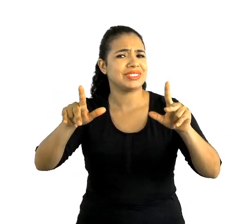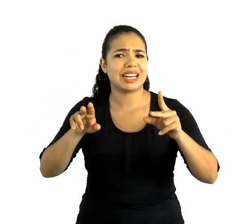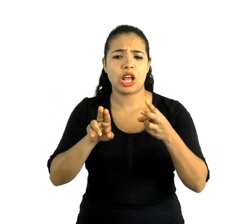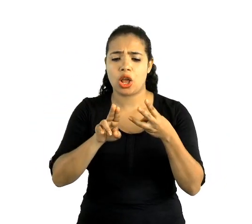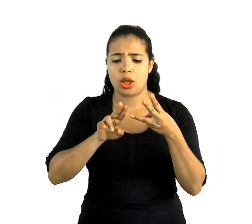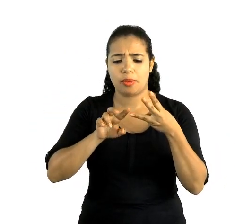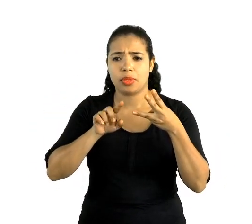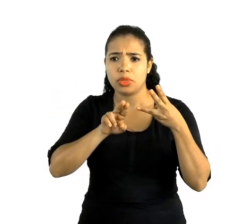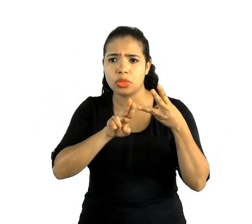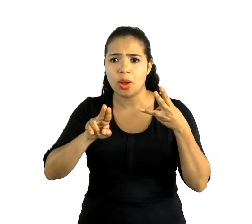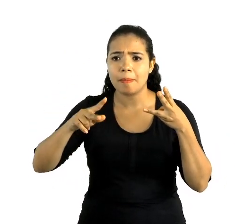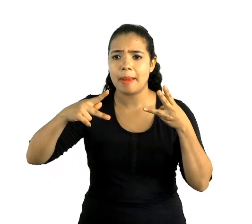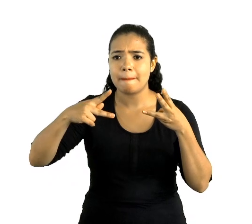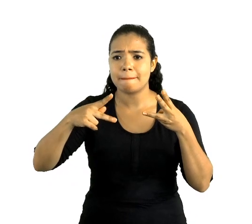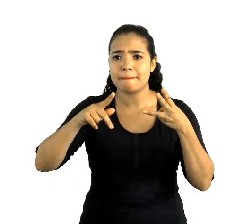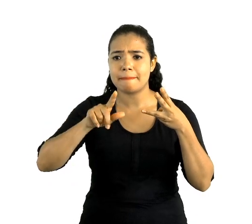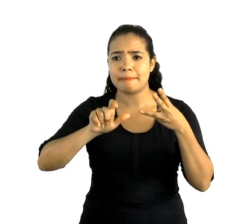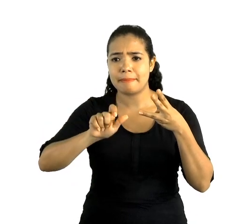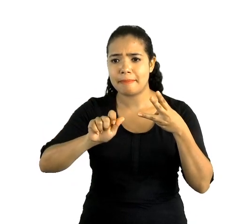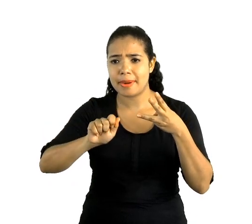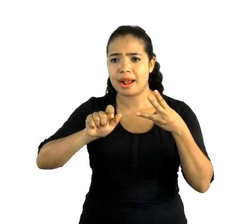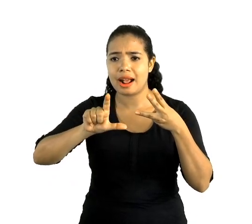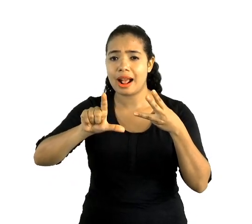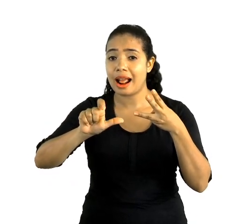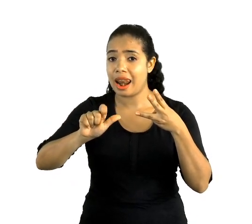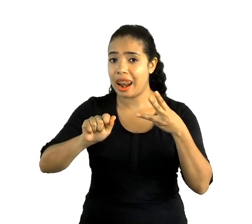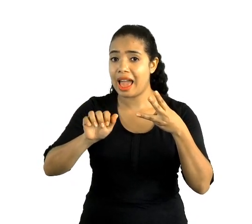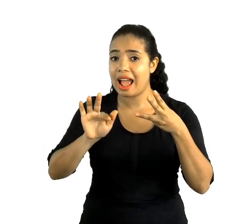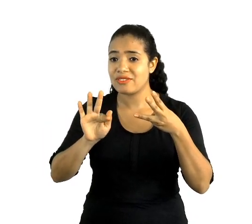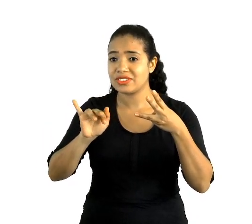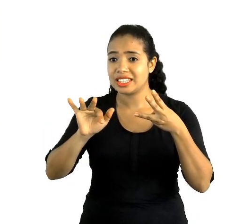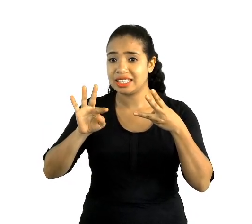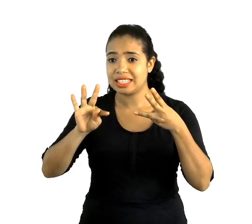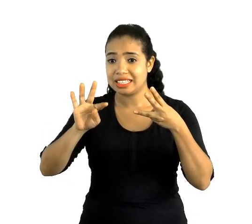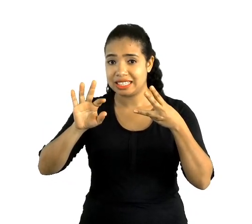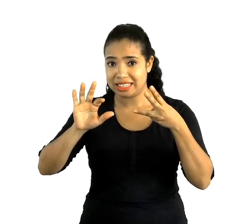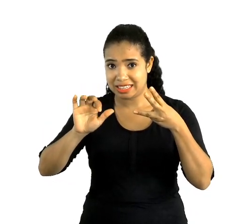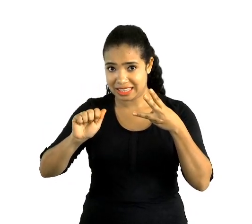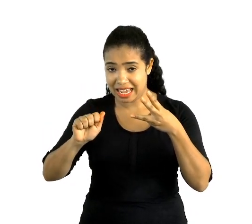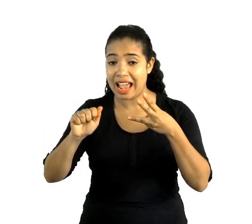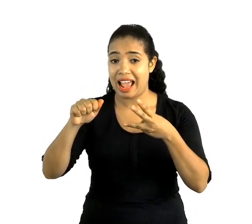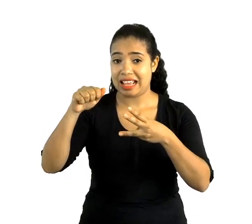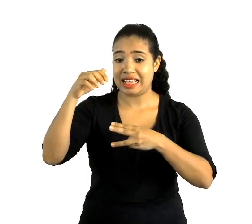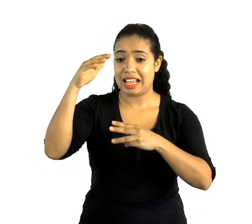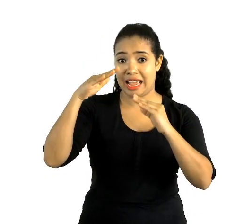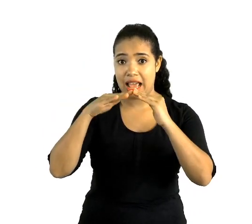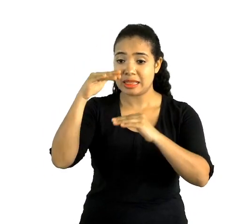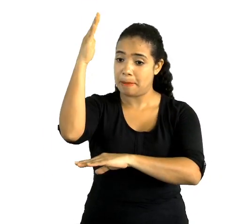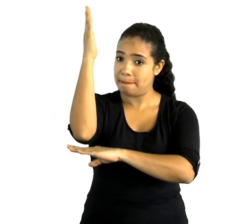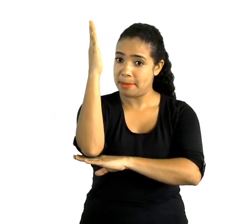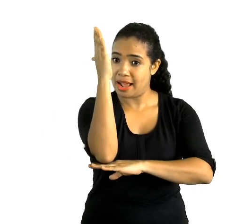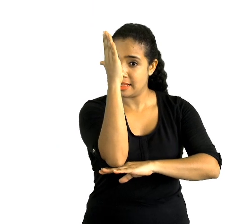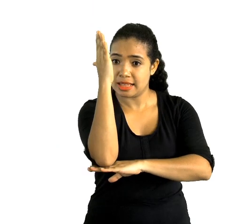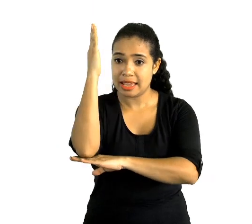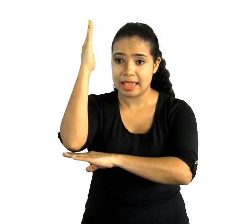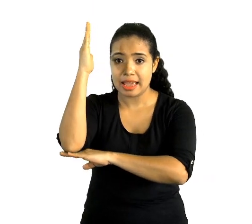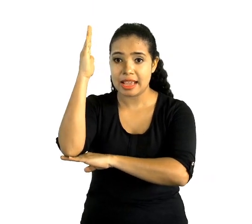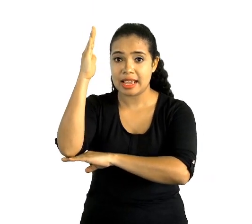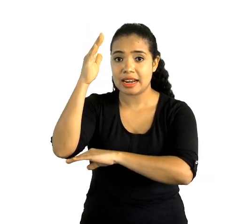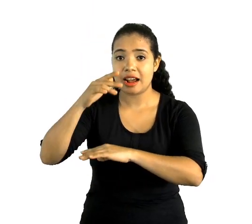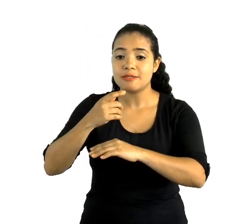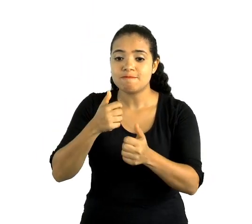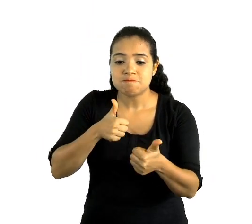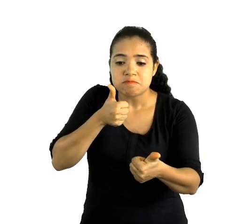palafita, que é uma casa feita de madeira, que próximas aos rios e